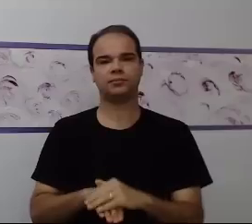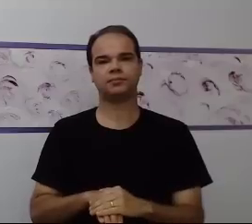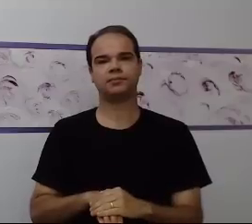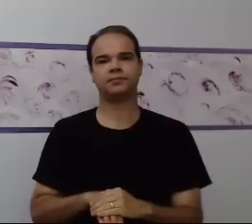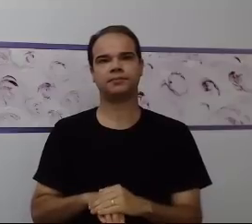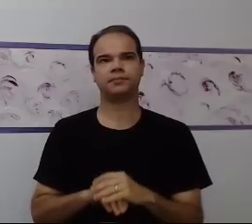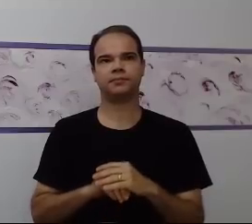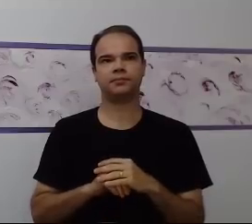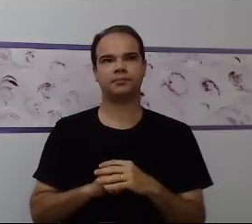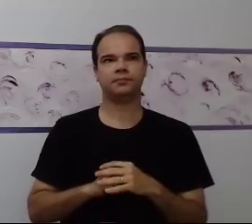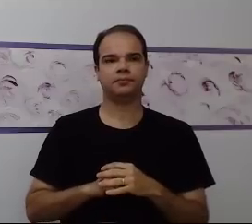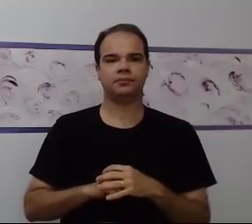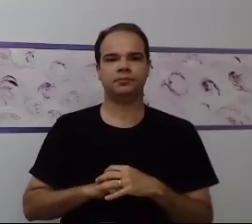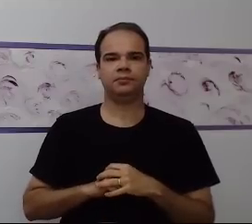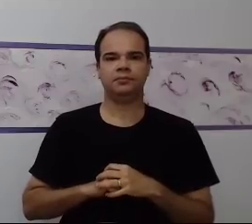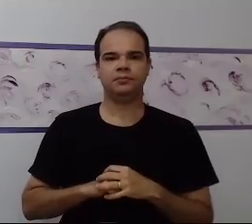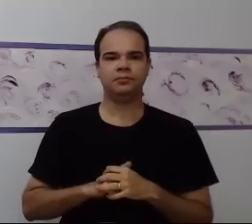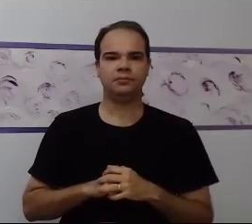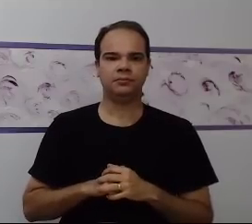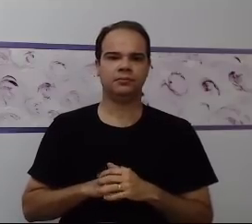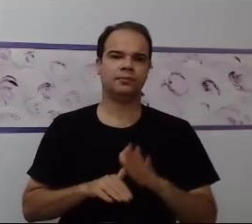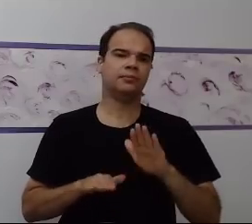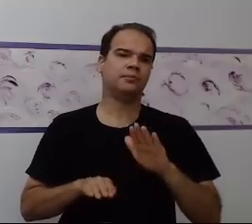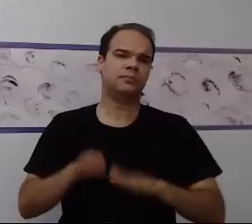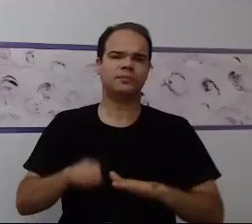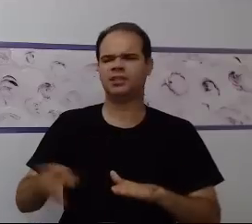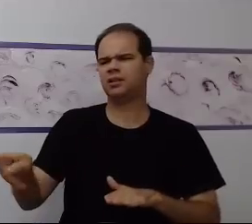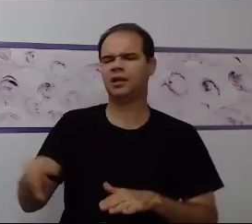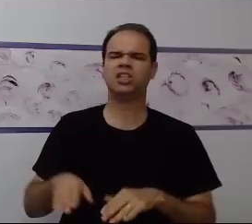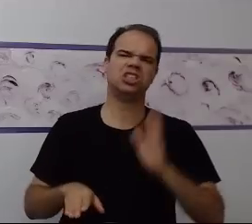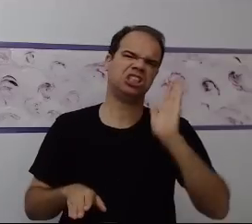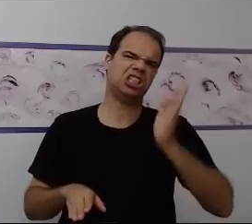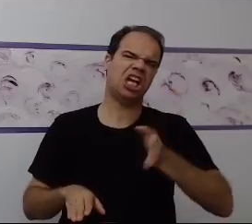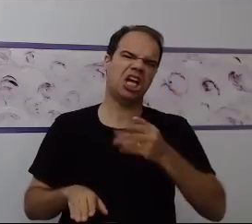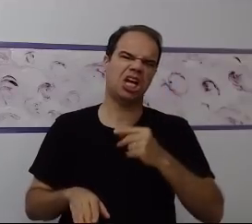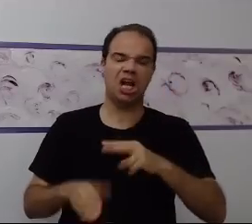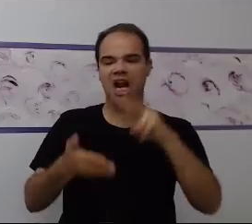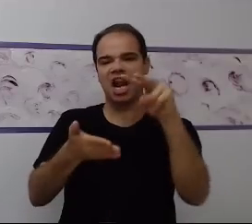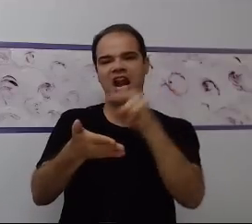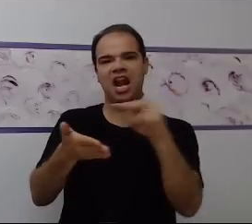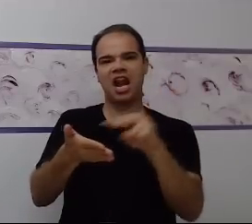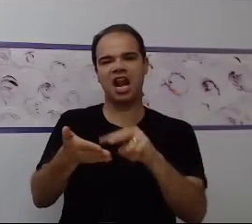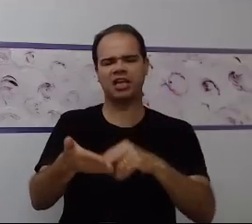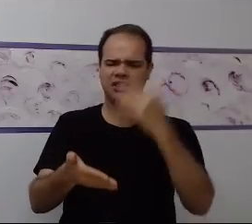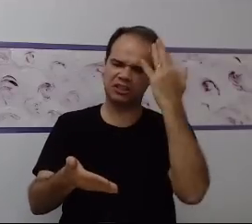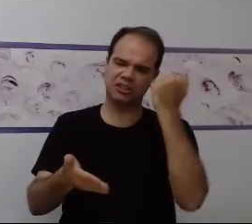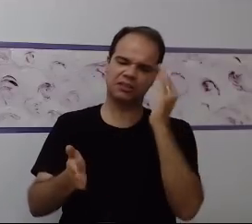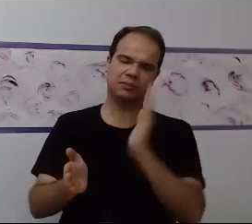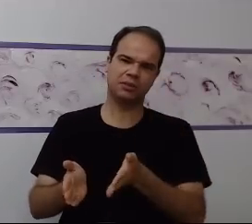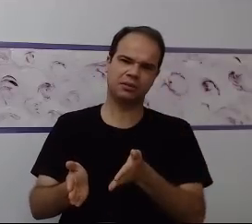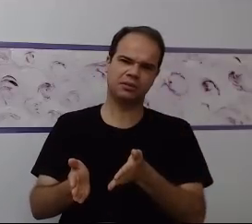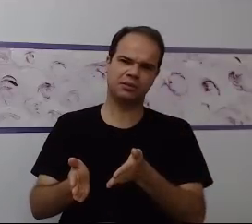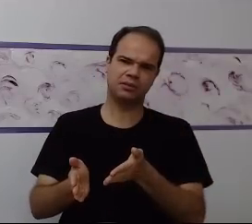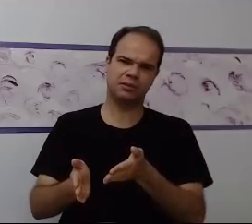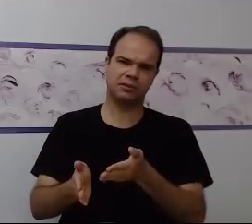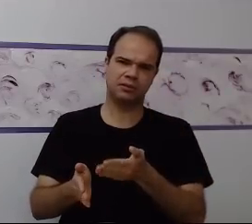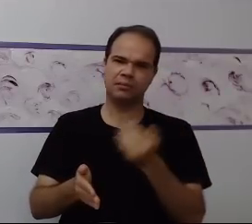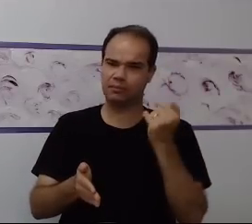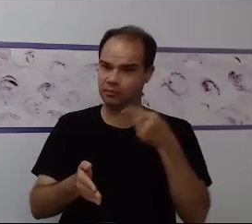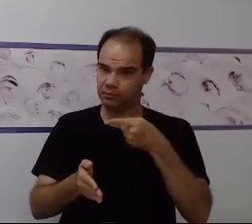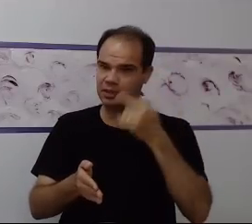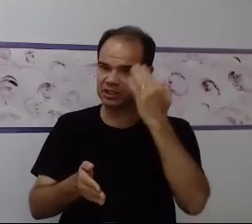de vivenciar isso. Esse indivíduo já sabe ler. Na realidade, ele sabe seguir o